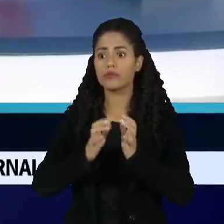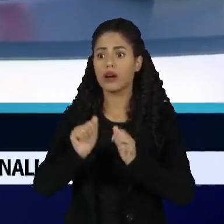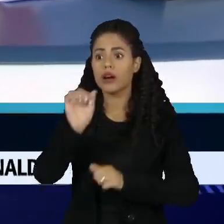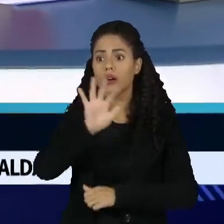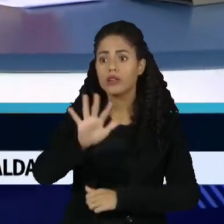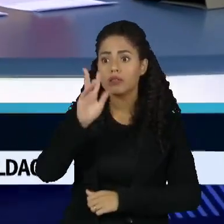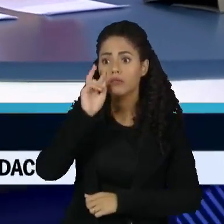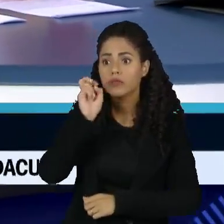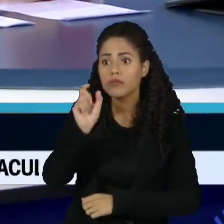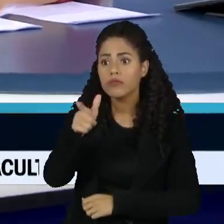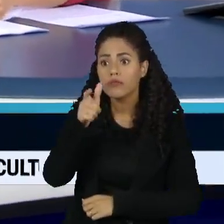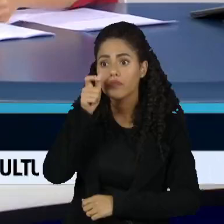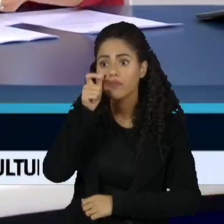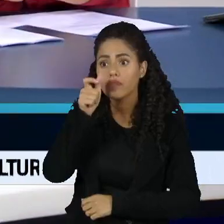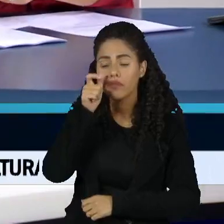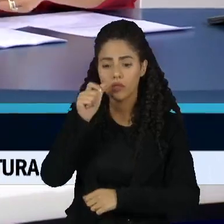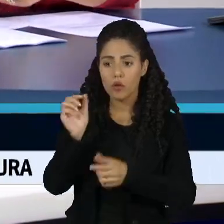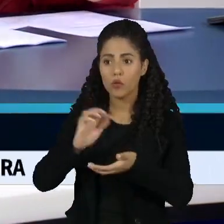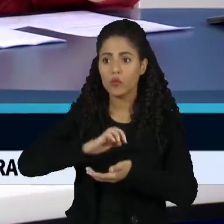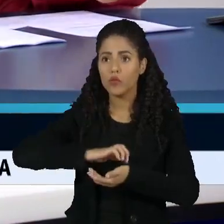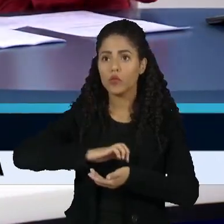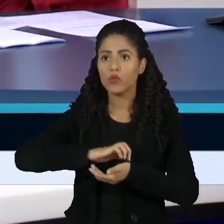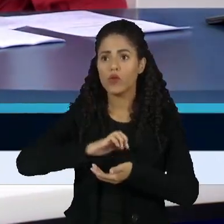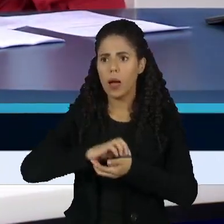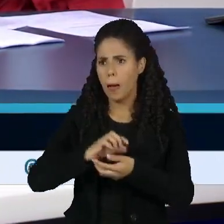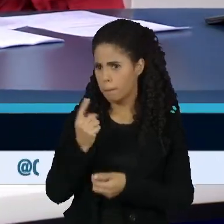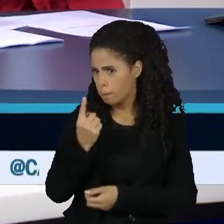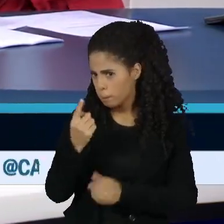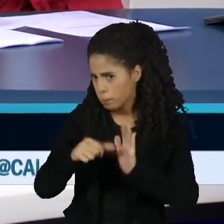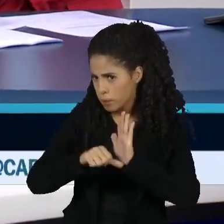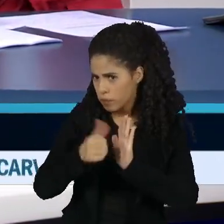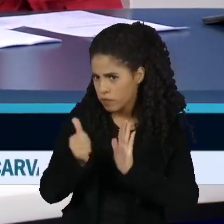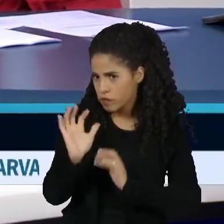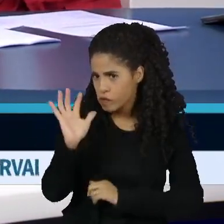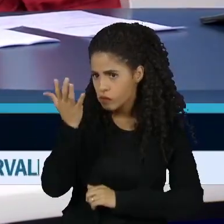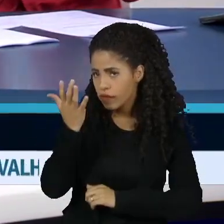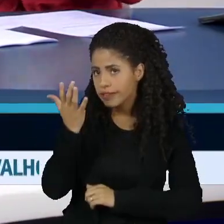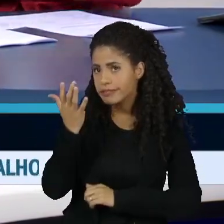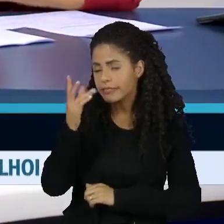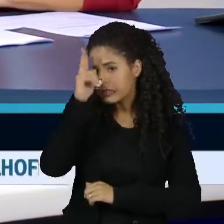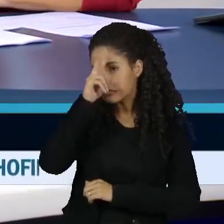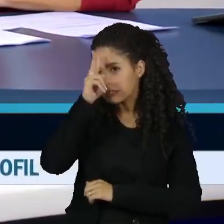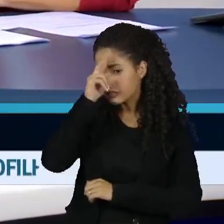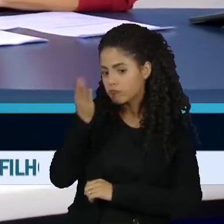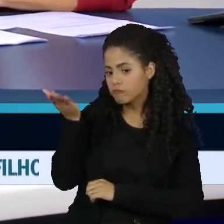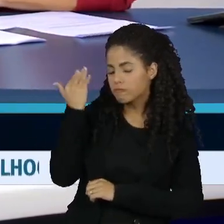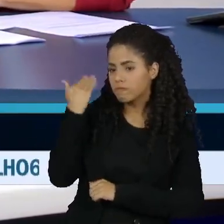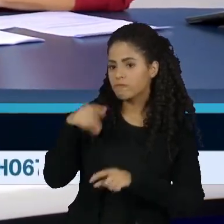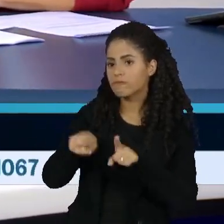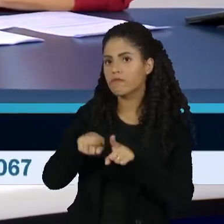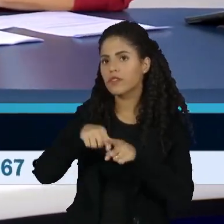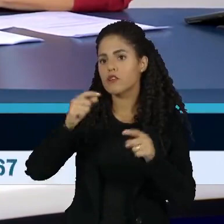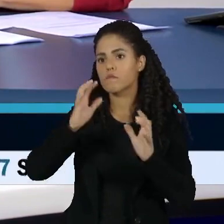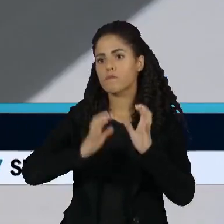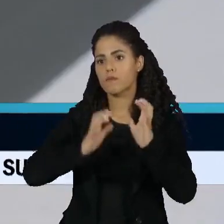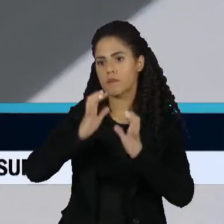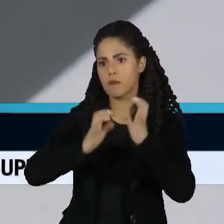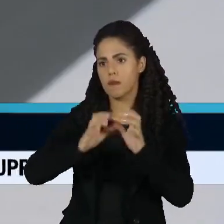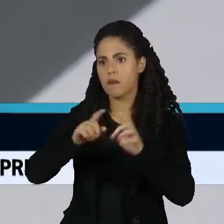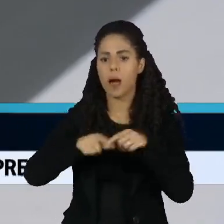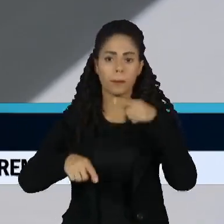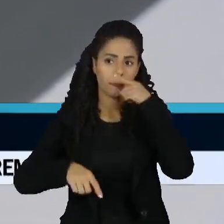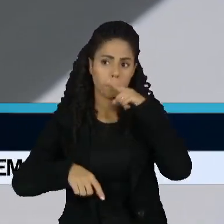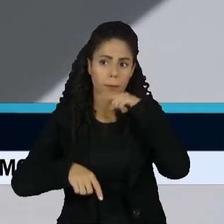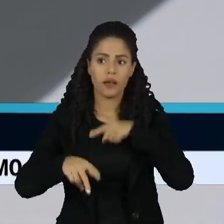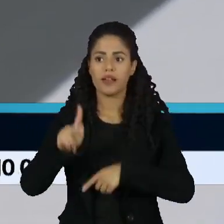população tem do Supremo? A gente sabe que também não é a primeira vez, estava falando com o Vila aqui, relembrando um bate-boca entre os Marmentes e o Barroso.